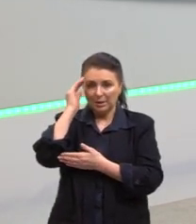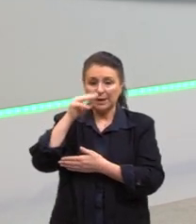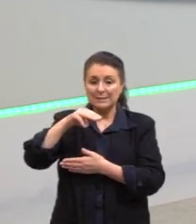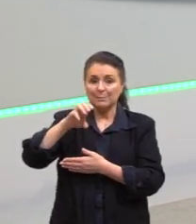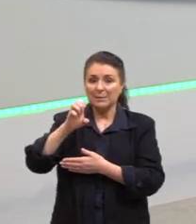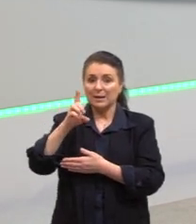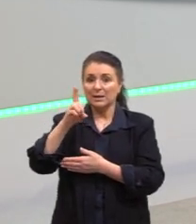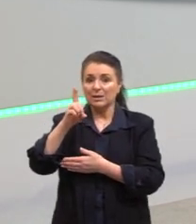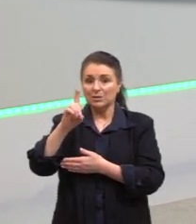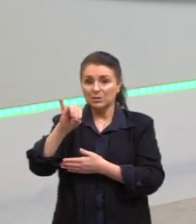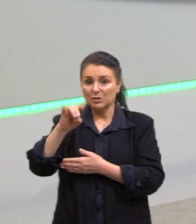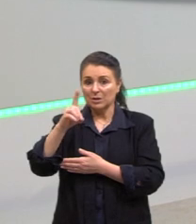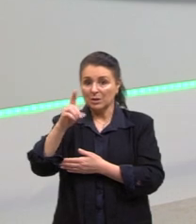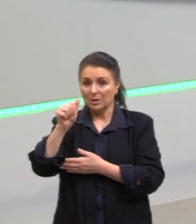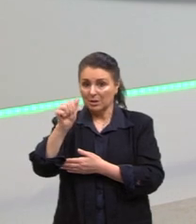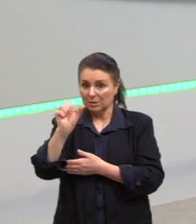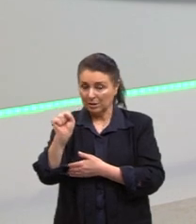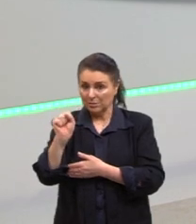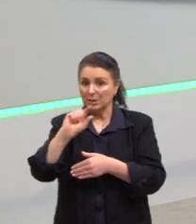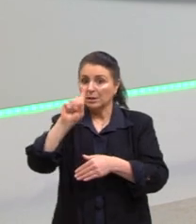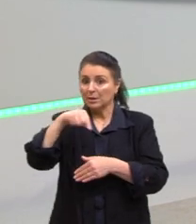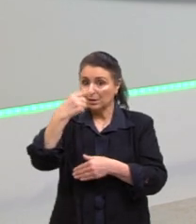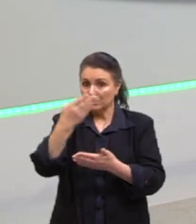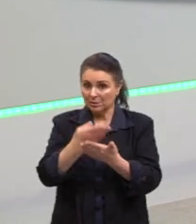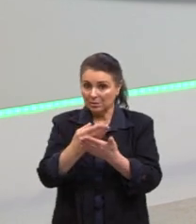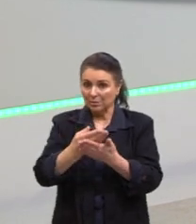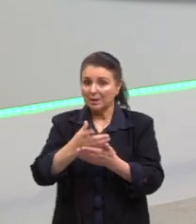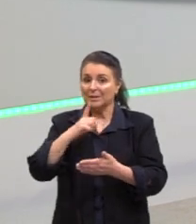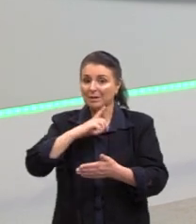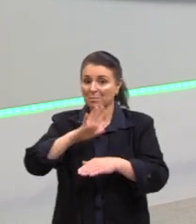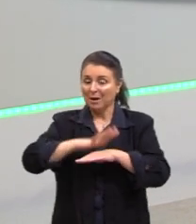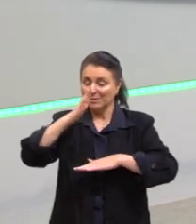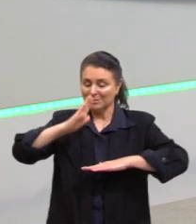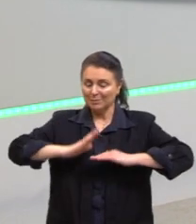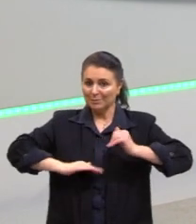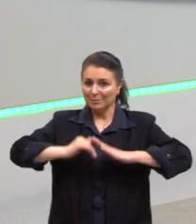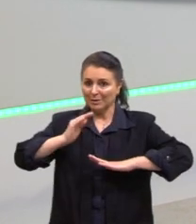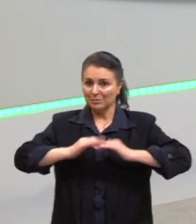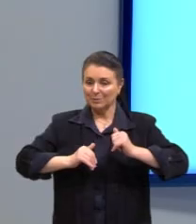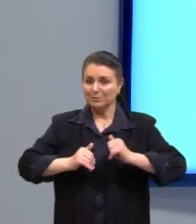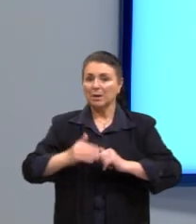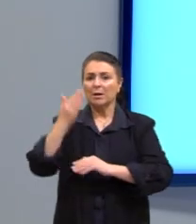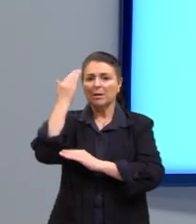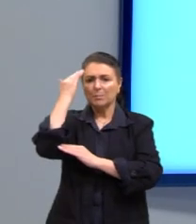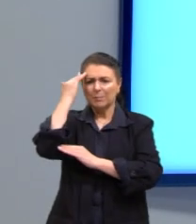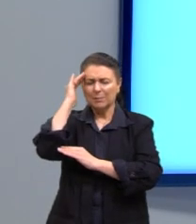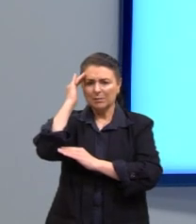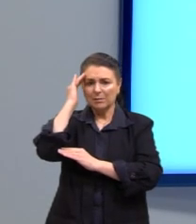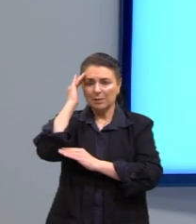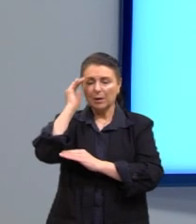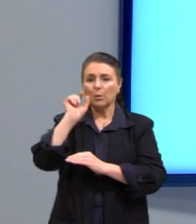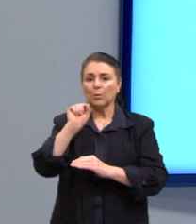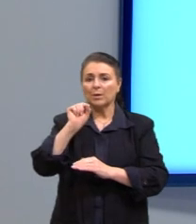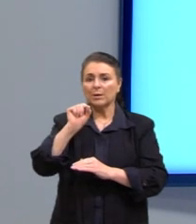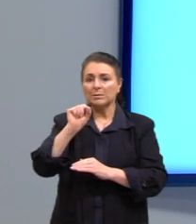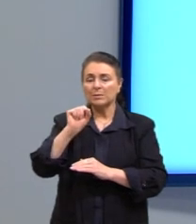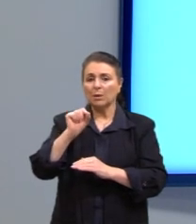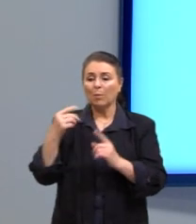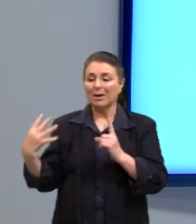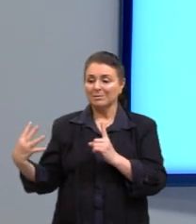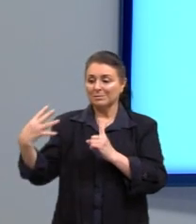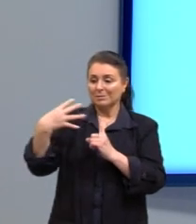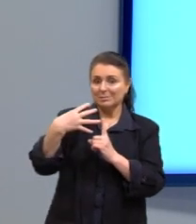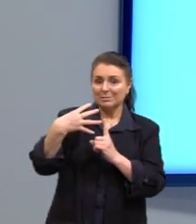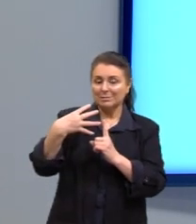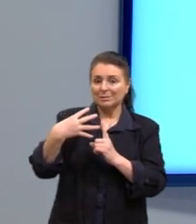E aí, nas próximas aulas, nós vamos praticando um pouco mais. Então, para a gente entender o que seriam as medidas de tendência